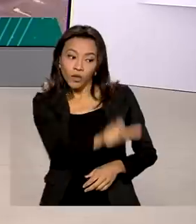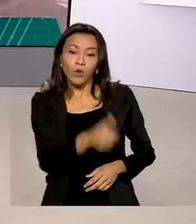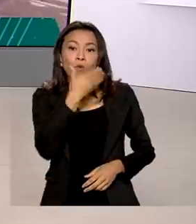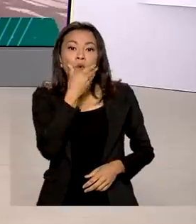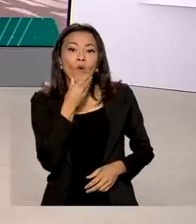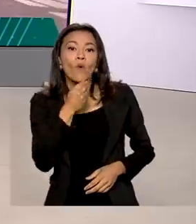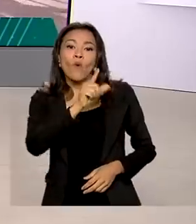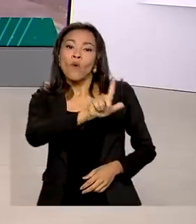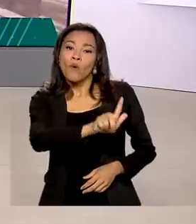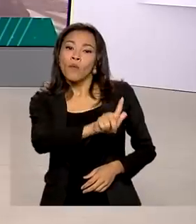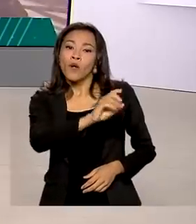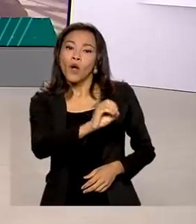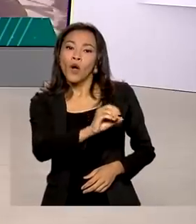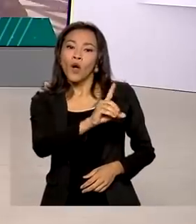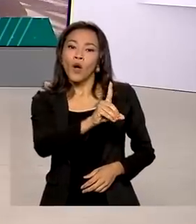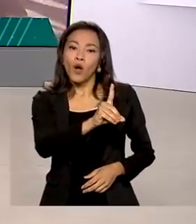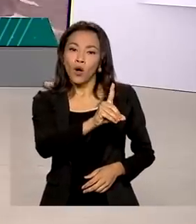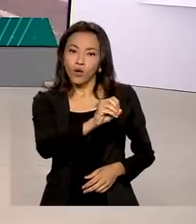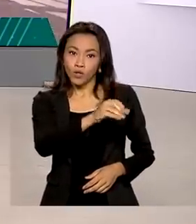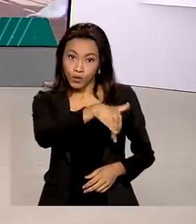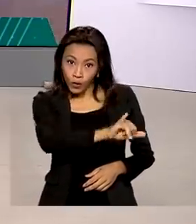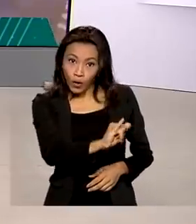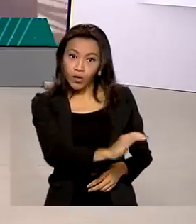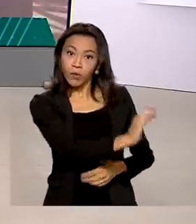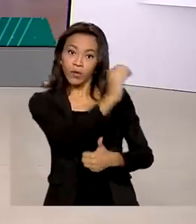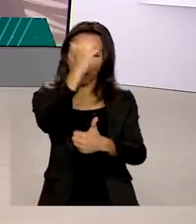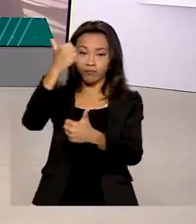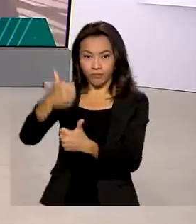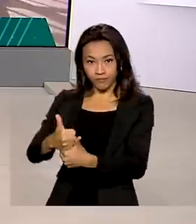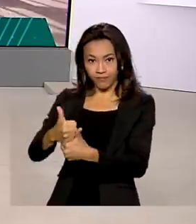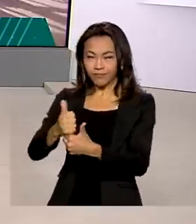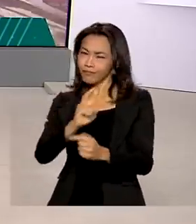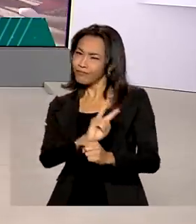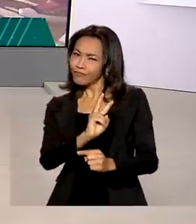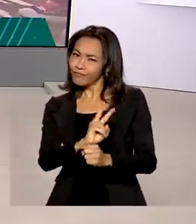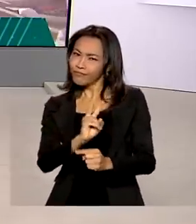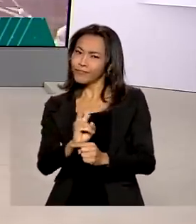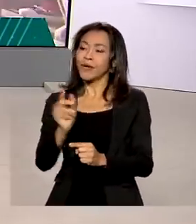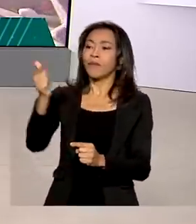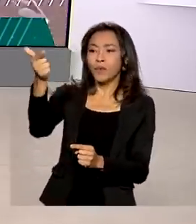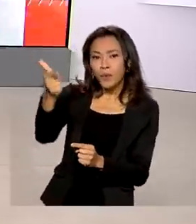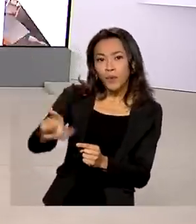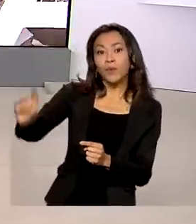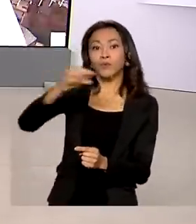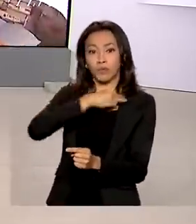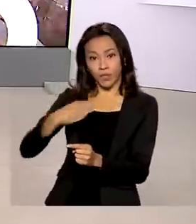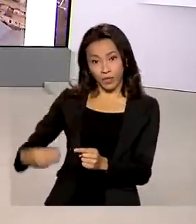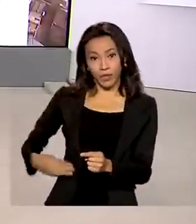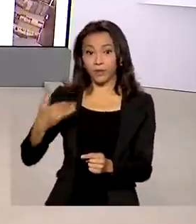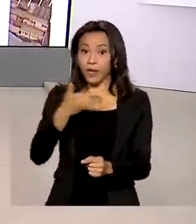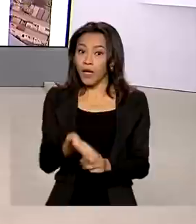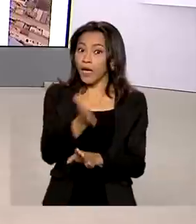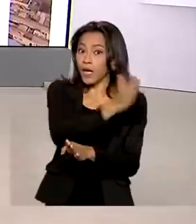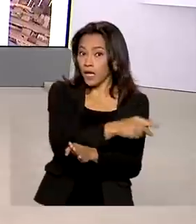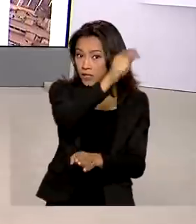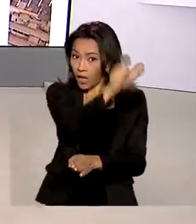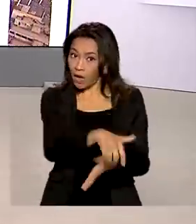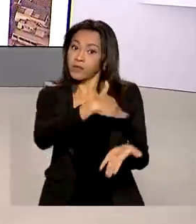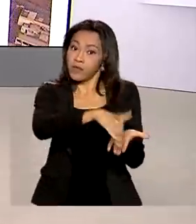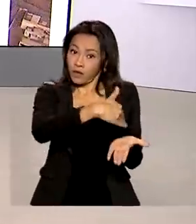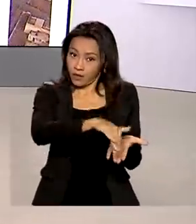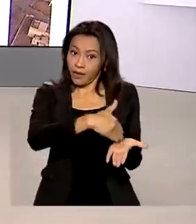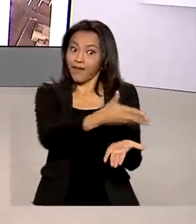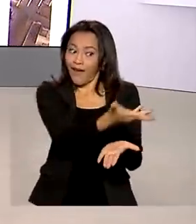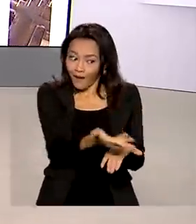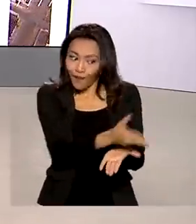assumir interinamente o cargo de ministro da Educação. Godoy ocupava a função de secretário executivo do MEC e agora